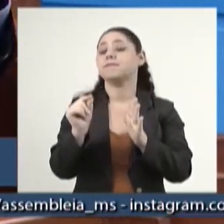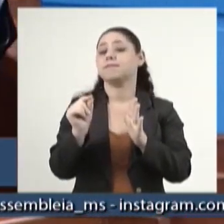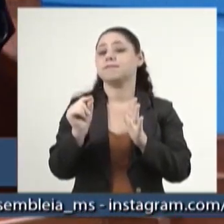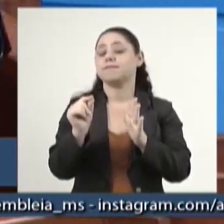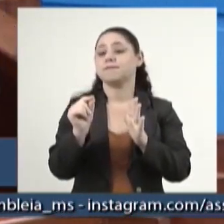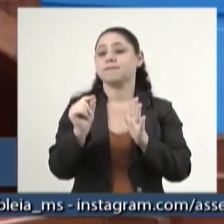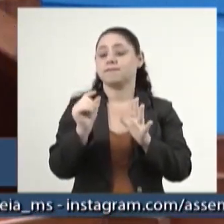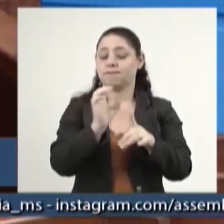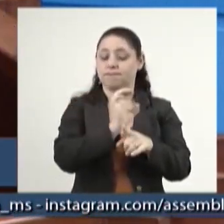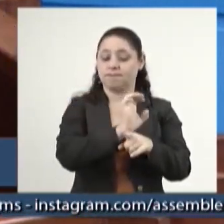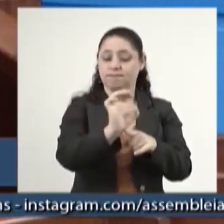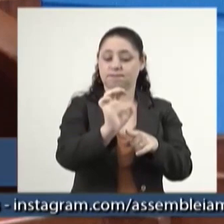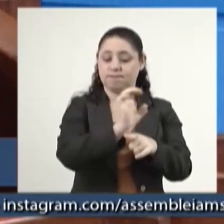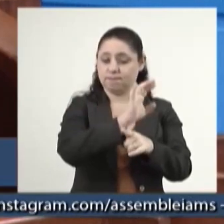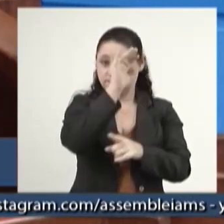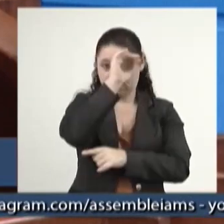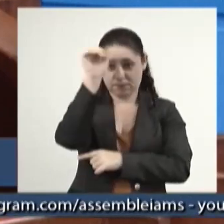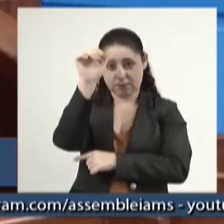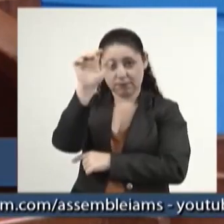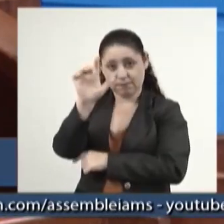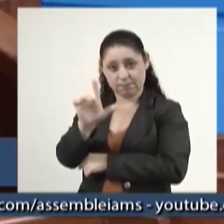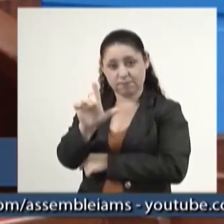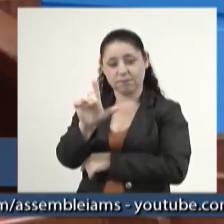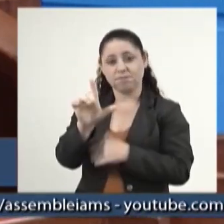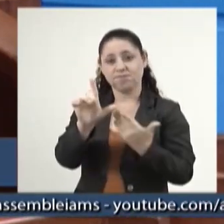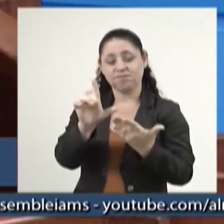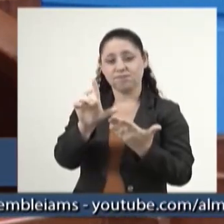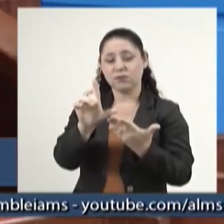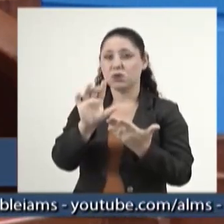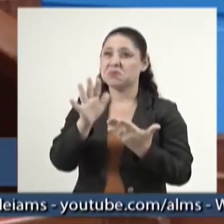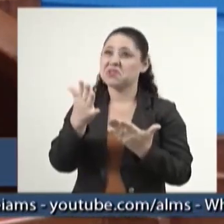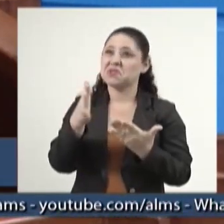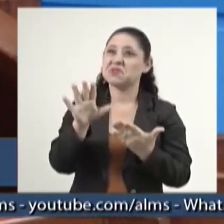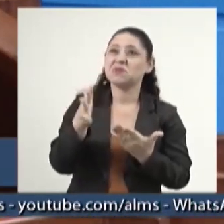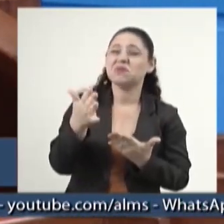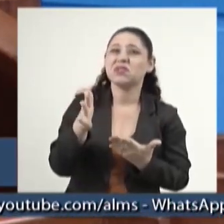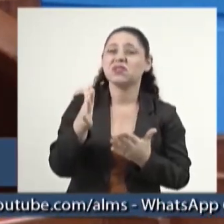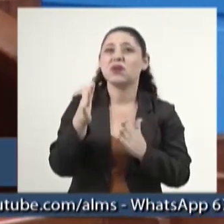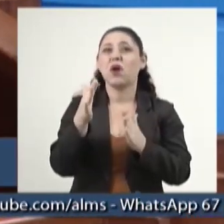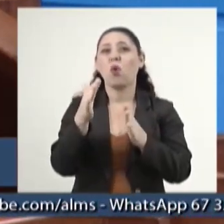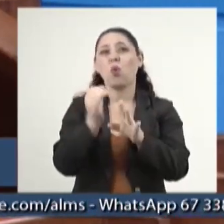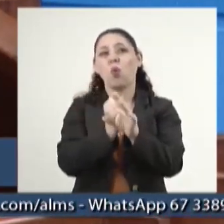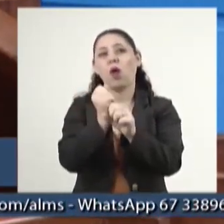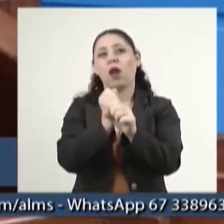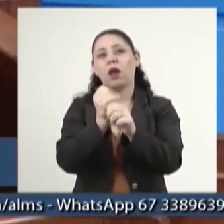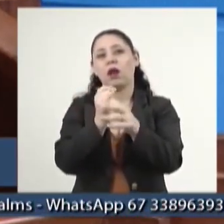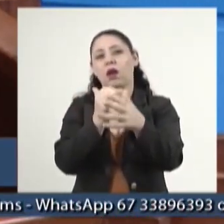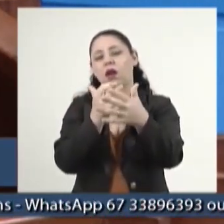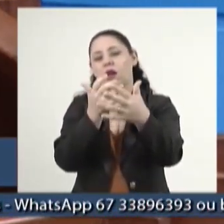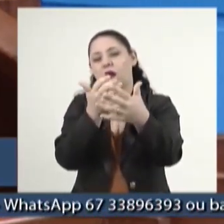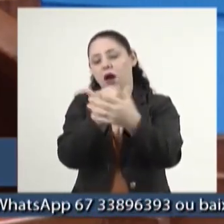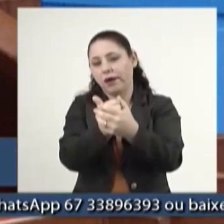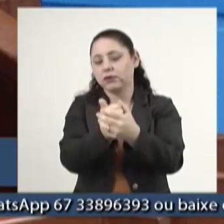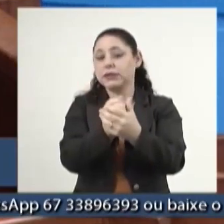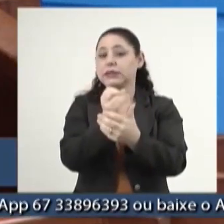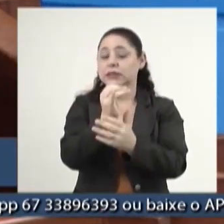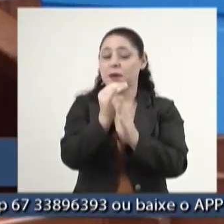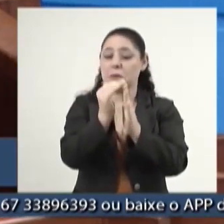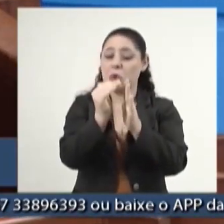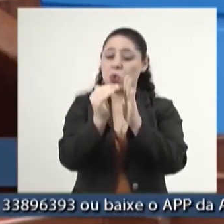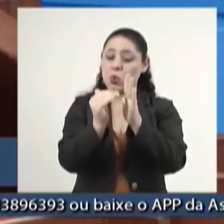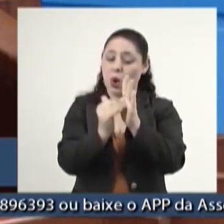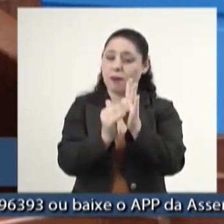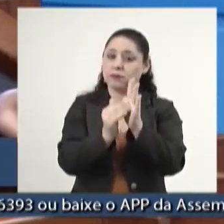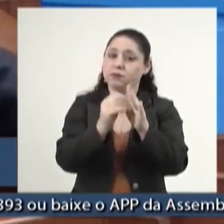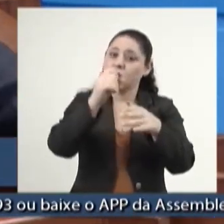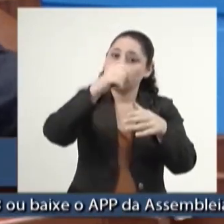para o Estado de Mato Grosso do Sul, algo em torno, ao longo do ano, considerando a queda na